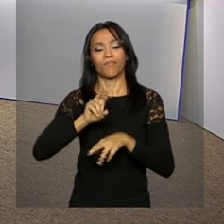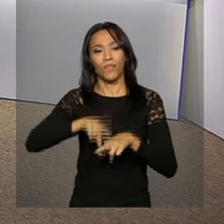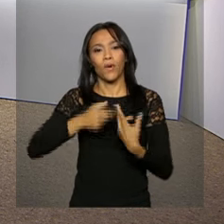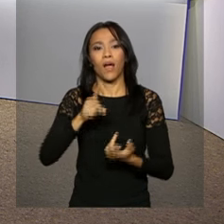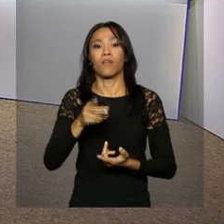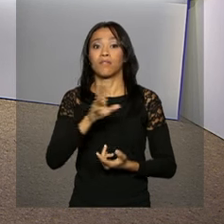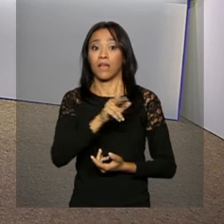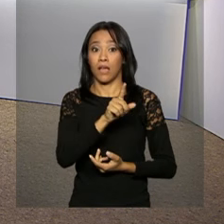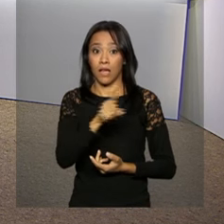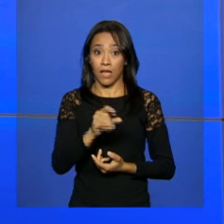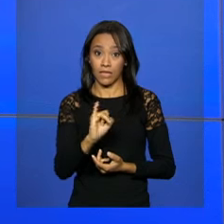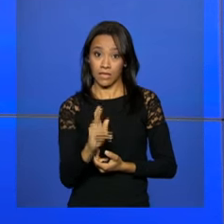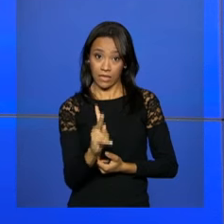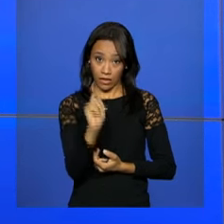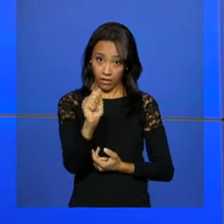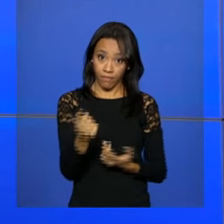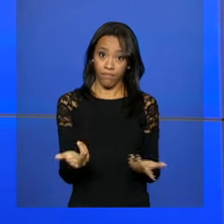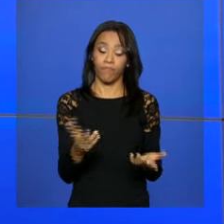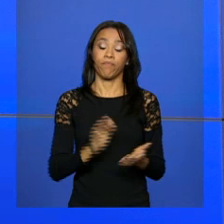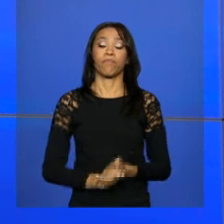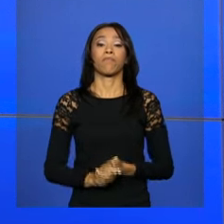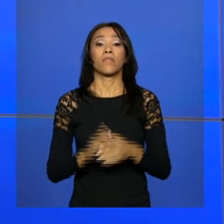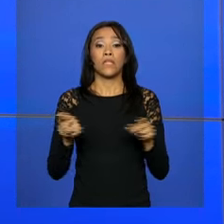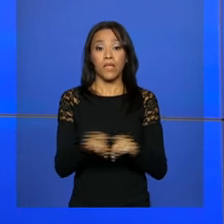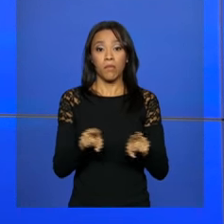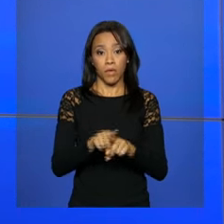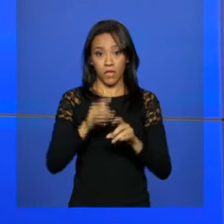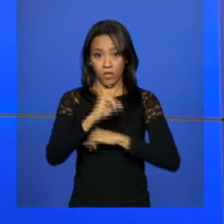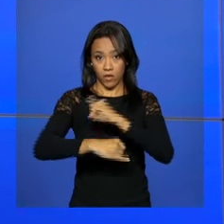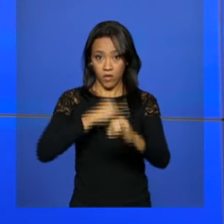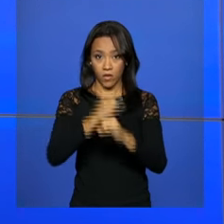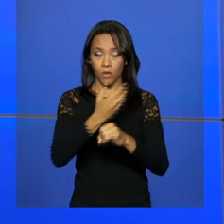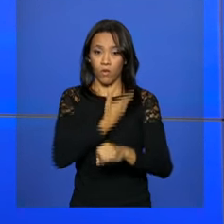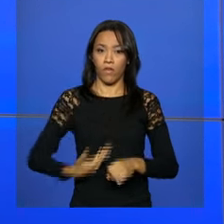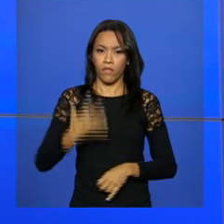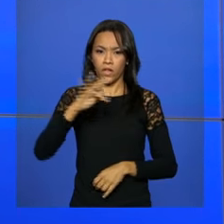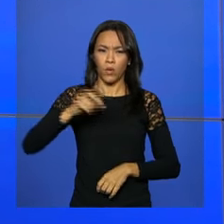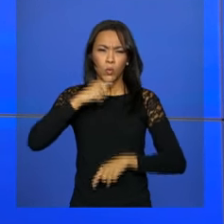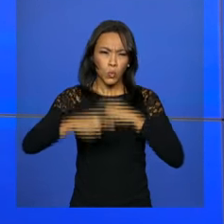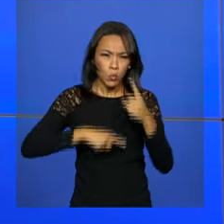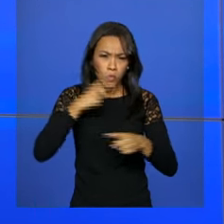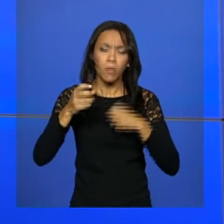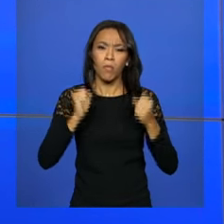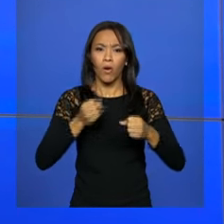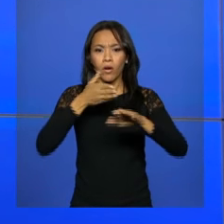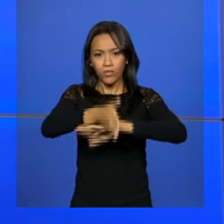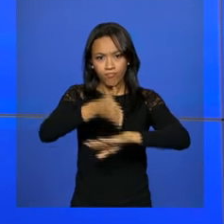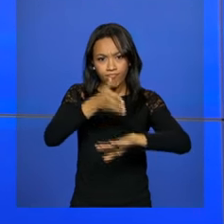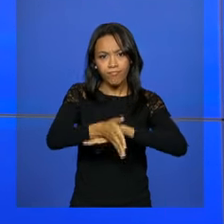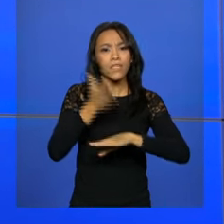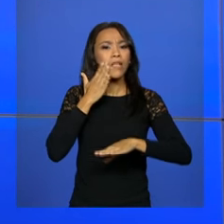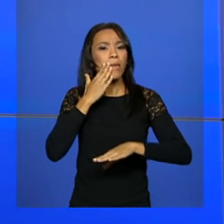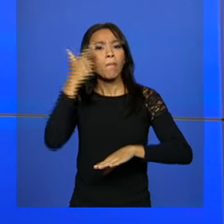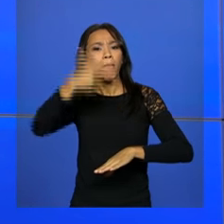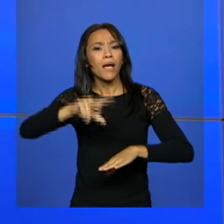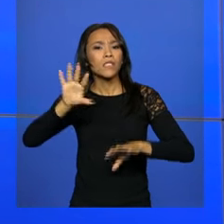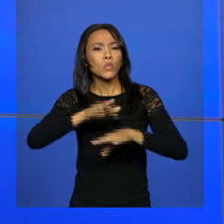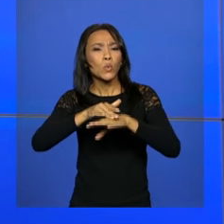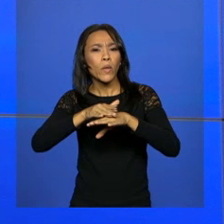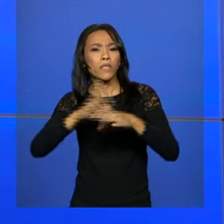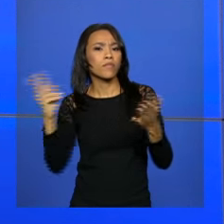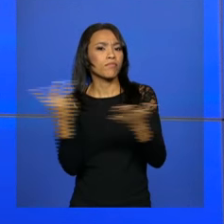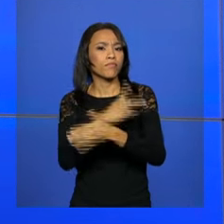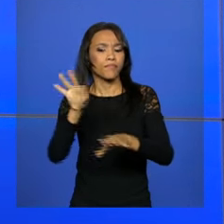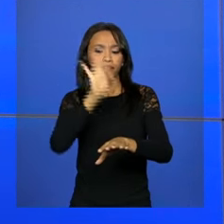a Zika. Dos sites do governo federal, podem esclarecer dúvidas e repassar informações sobre a Aedes aegypti e as doenças